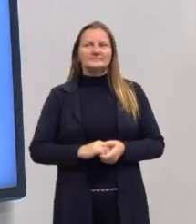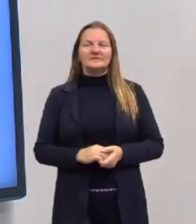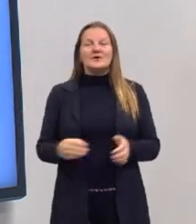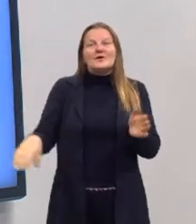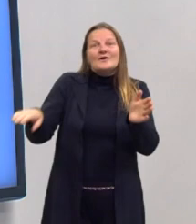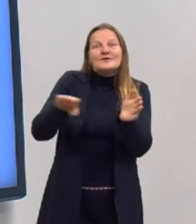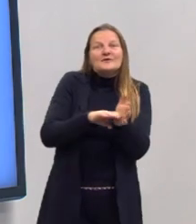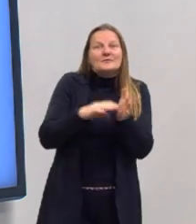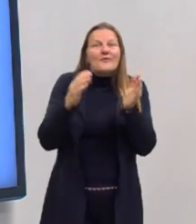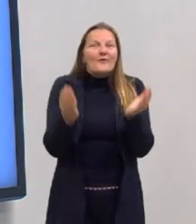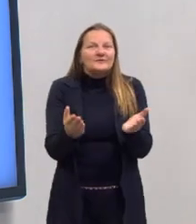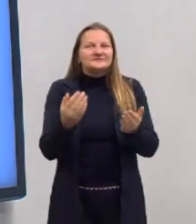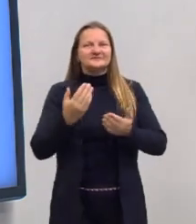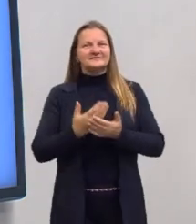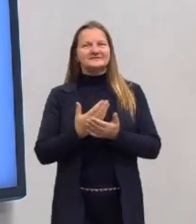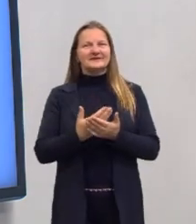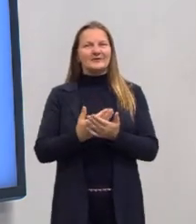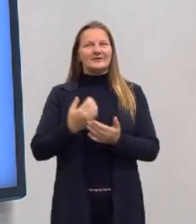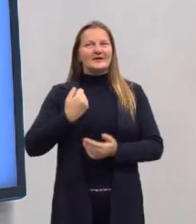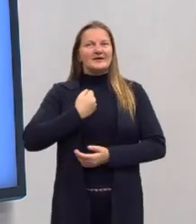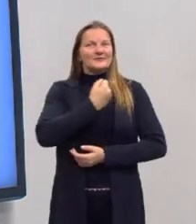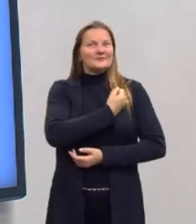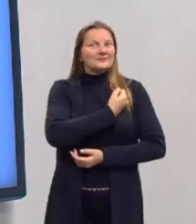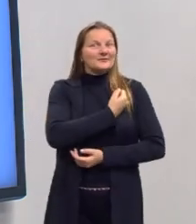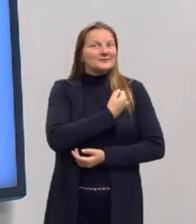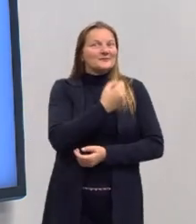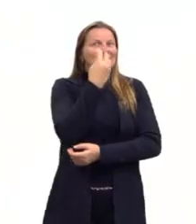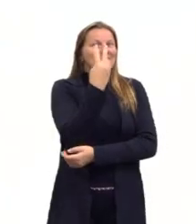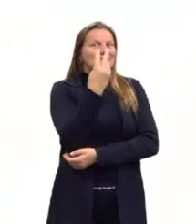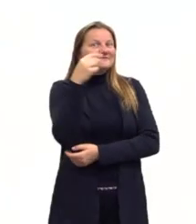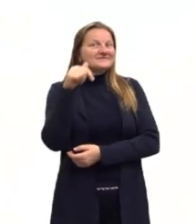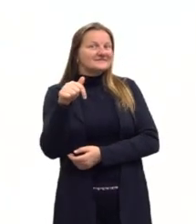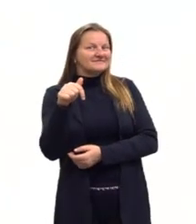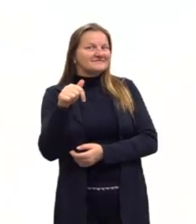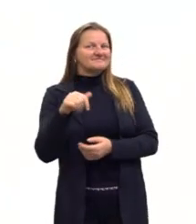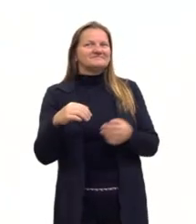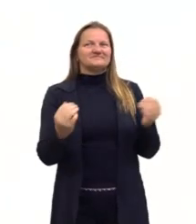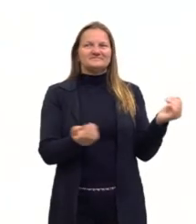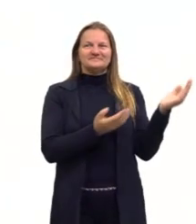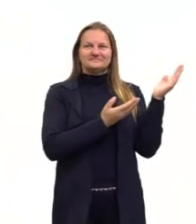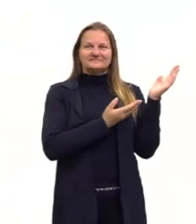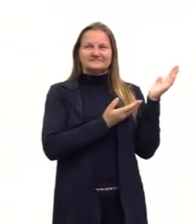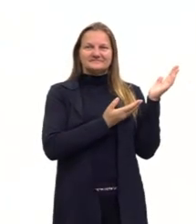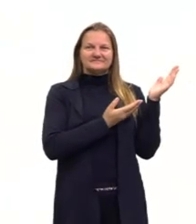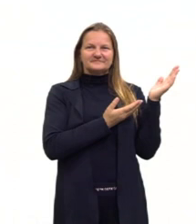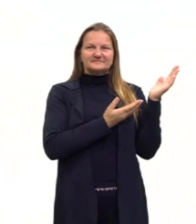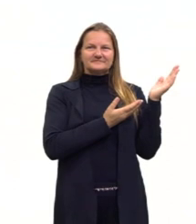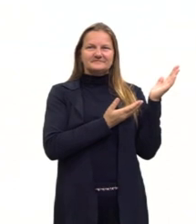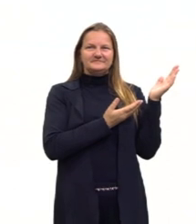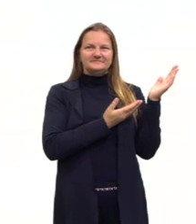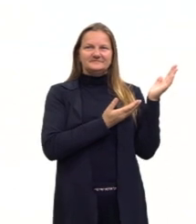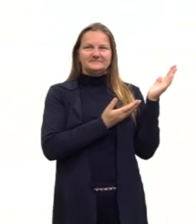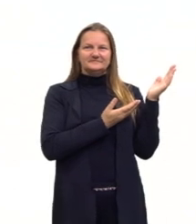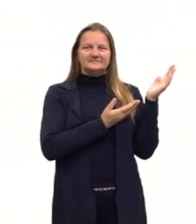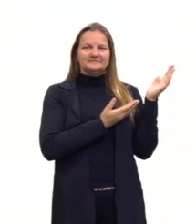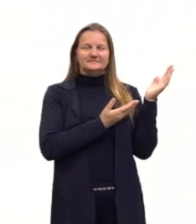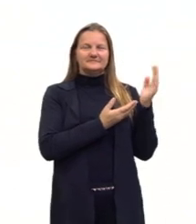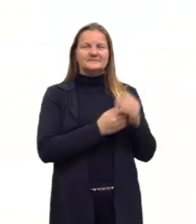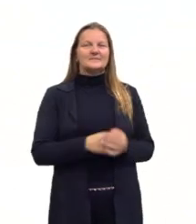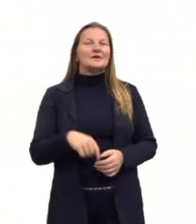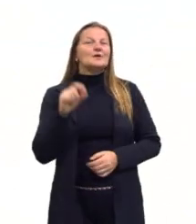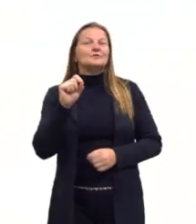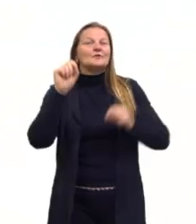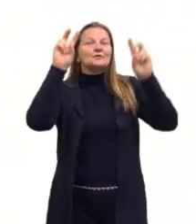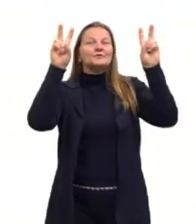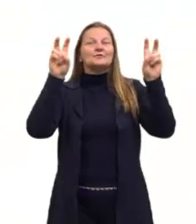chegamos hoje, então, na nossa 27ª aula, nossa aula de número 27. E